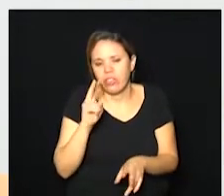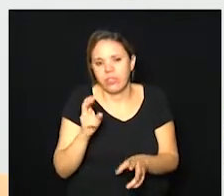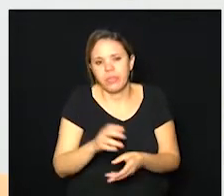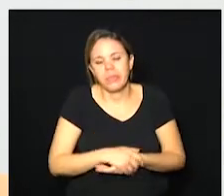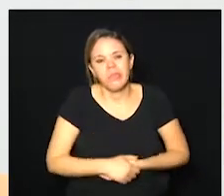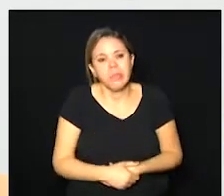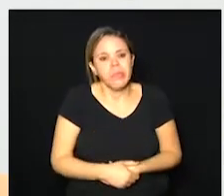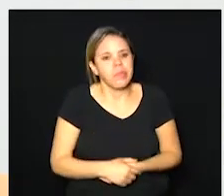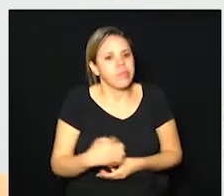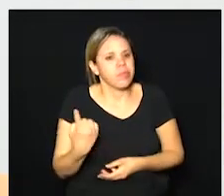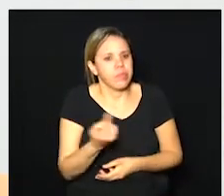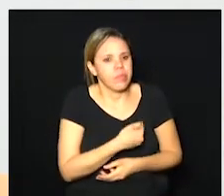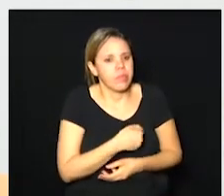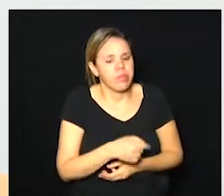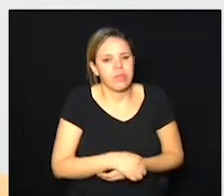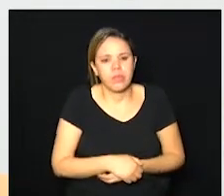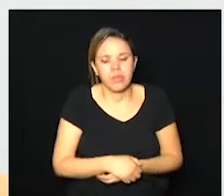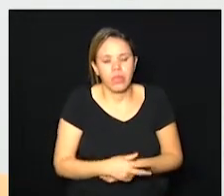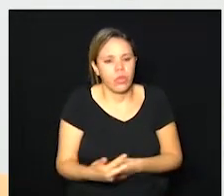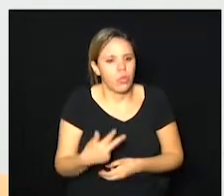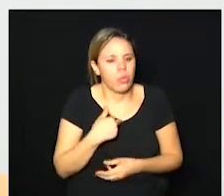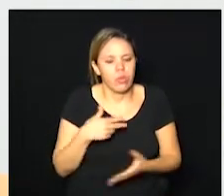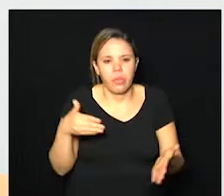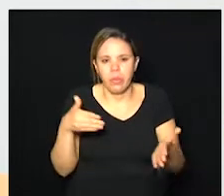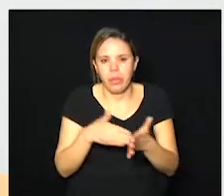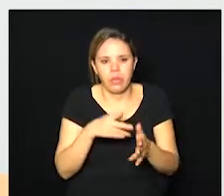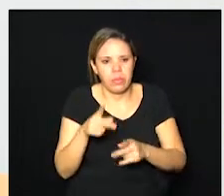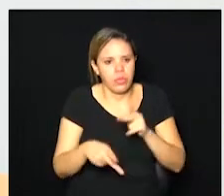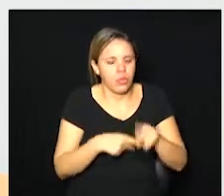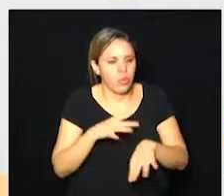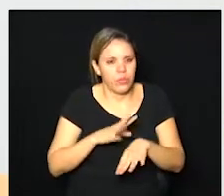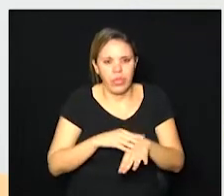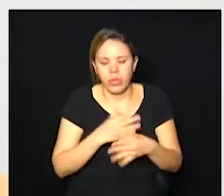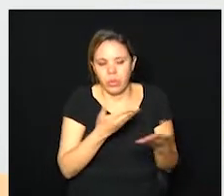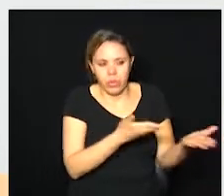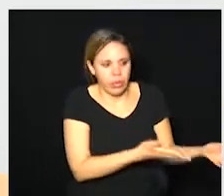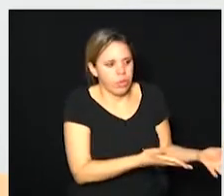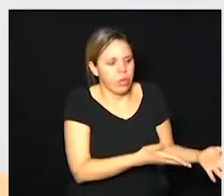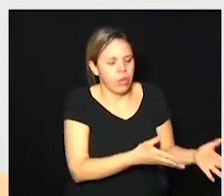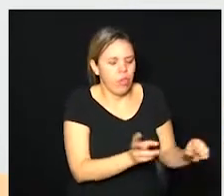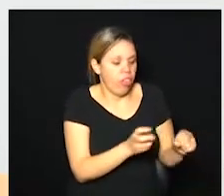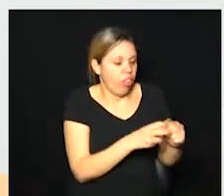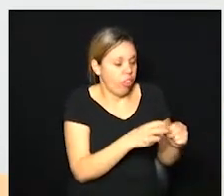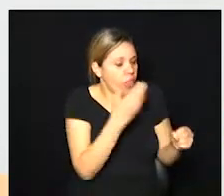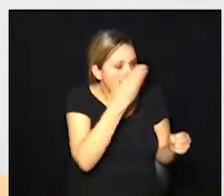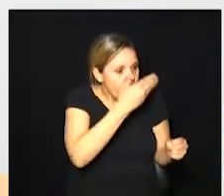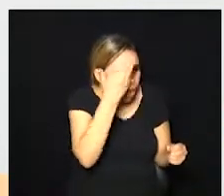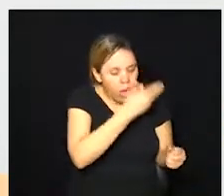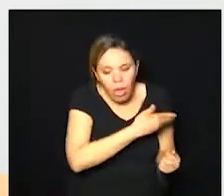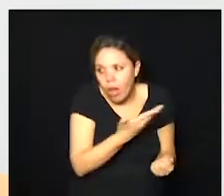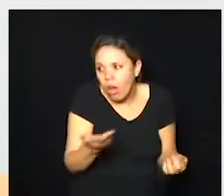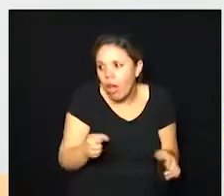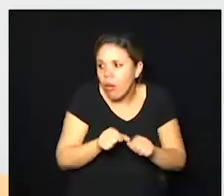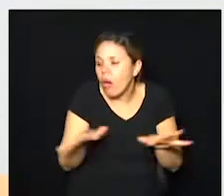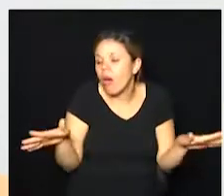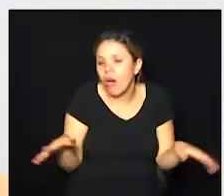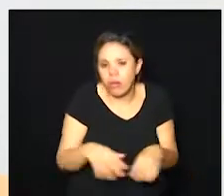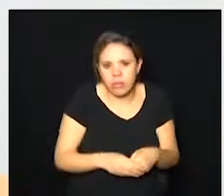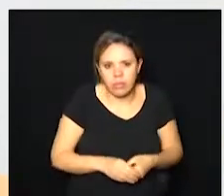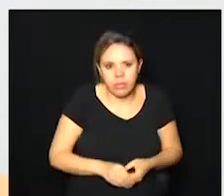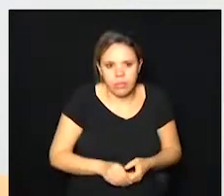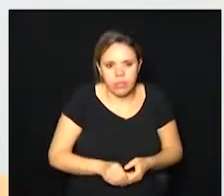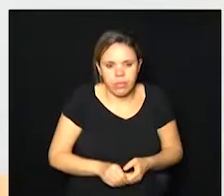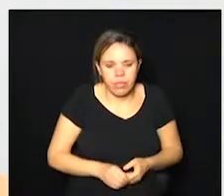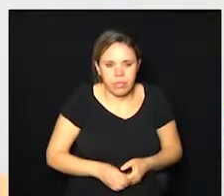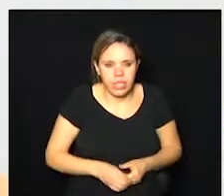nós não podemos impedir que a pessoa fique doente o vírus ele é invisível e ele tem a circulação dele